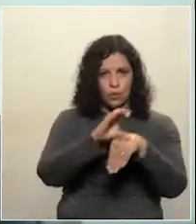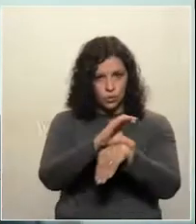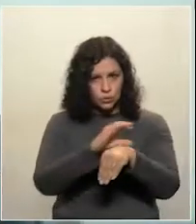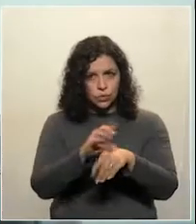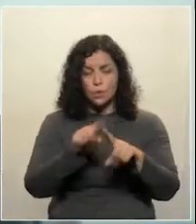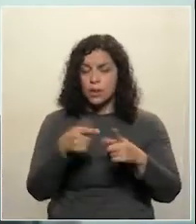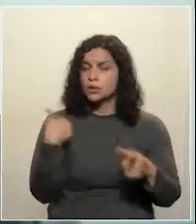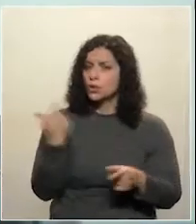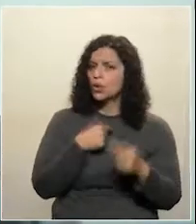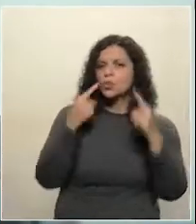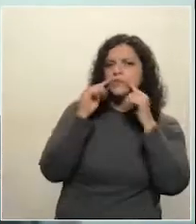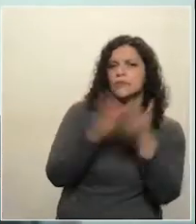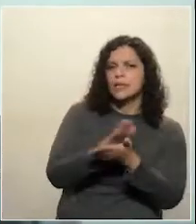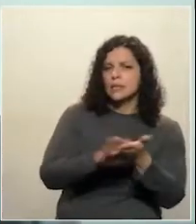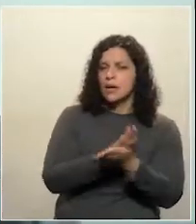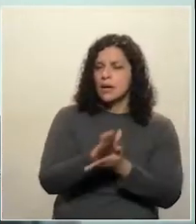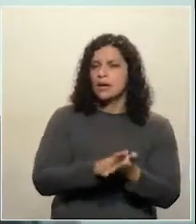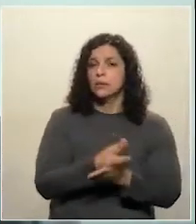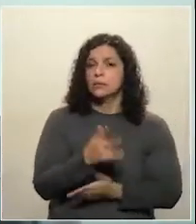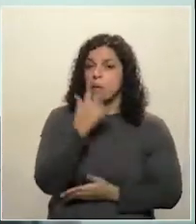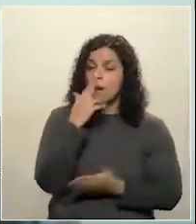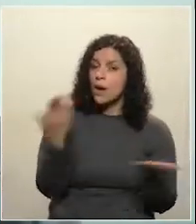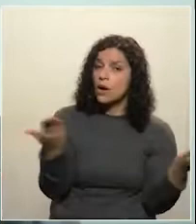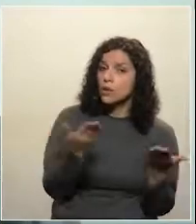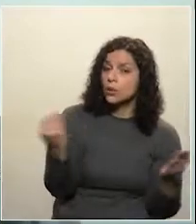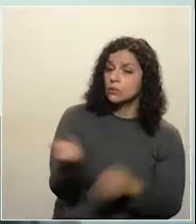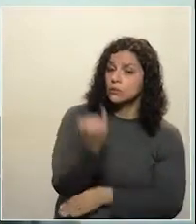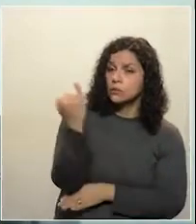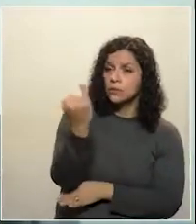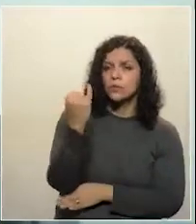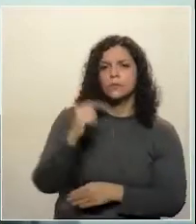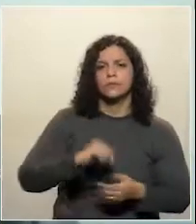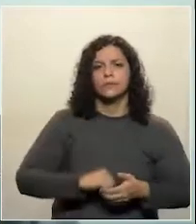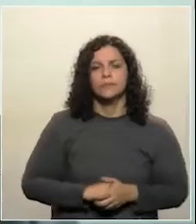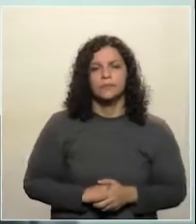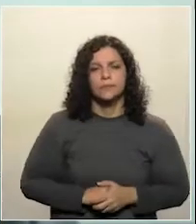mas para que nós não tenhamos dúvidas seria bastante importante